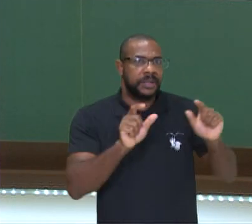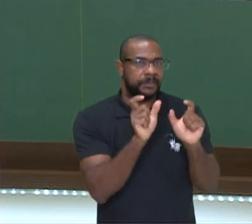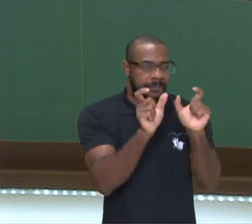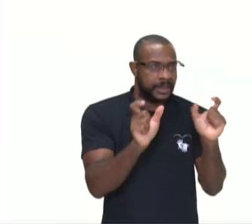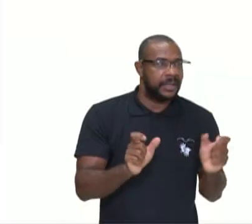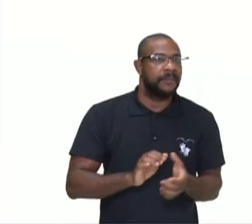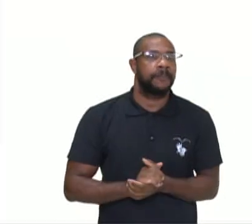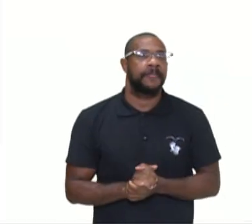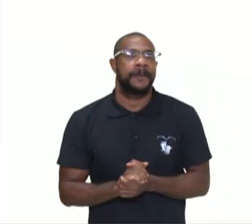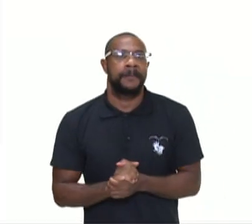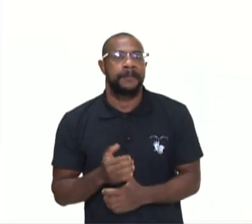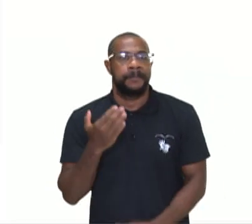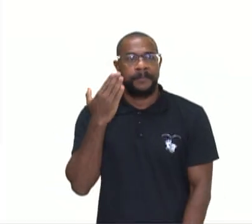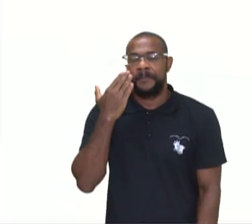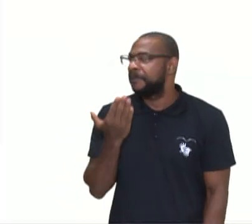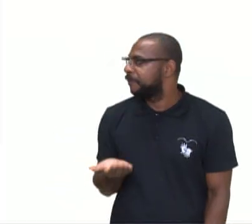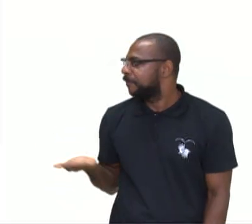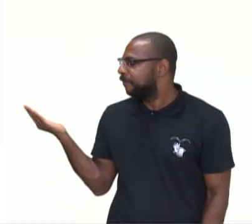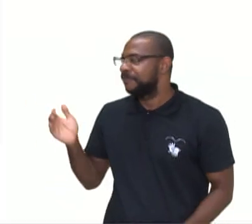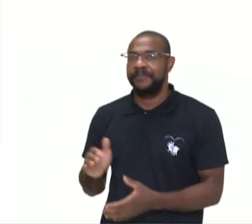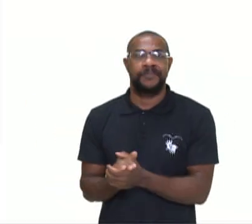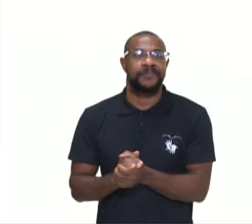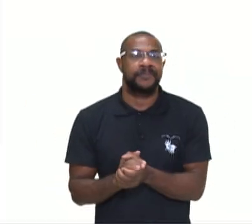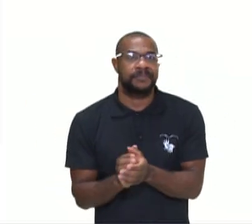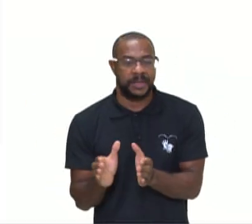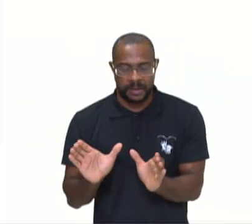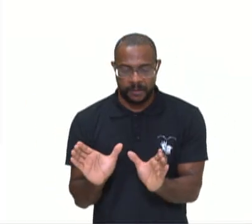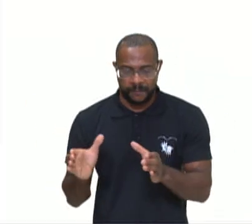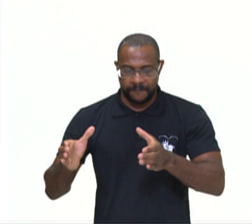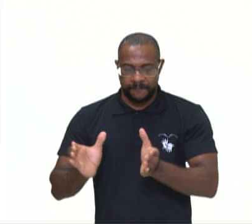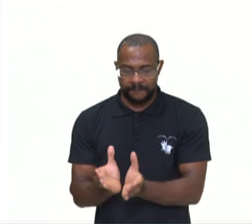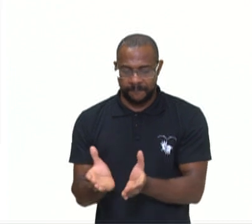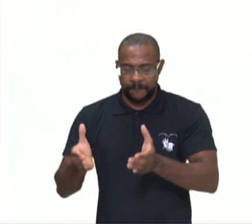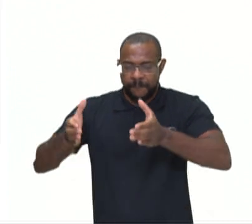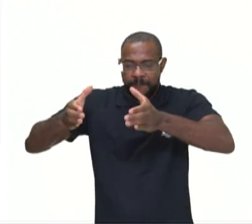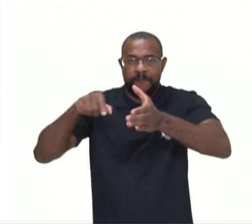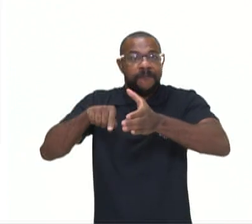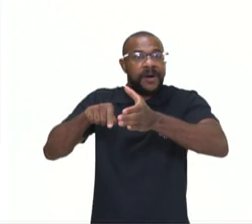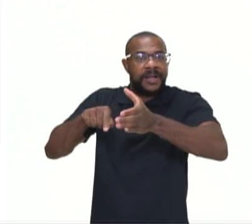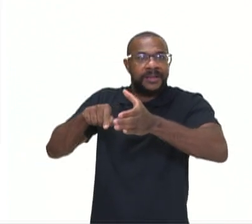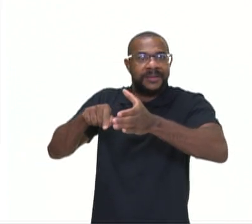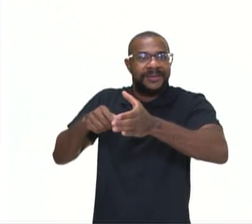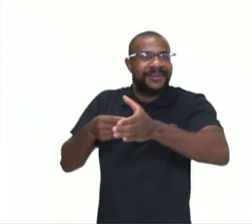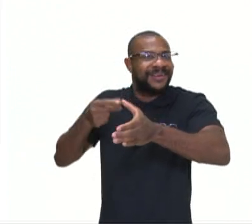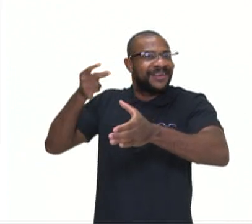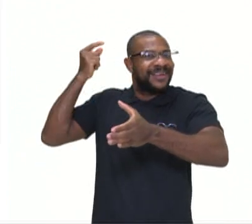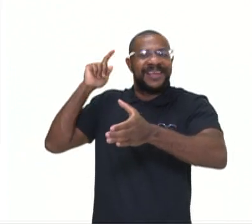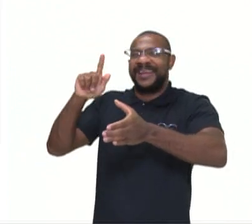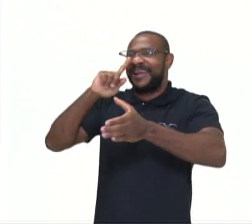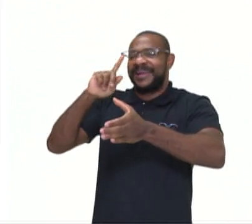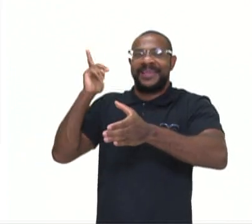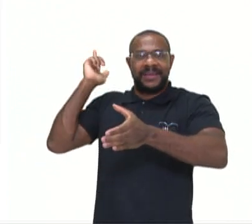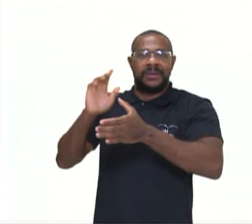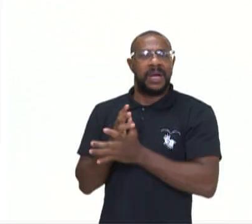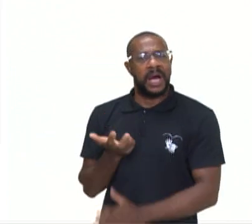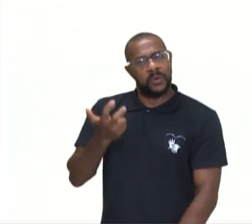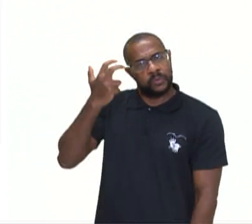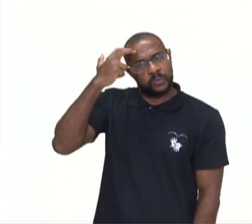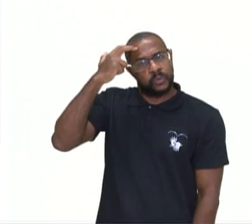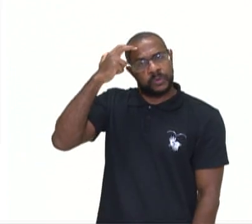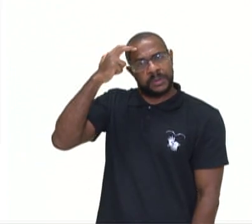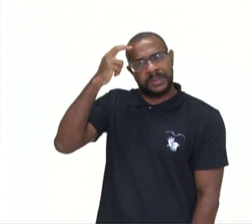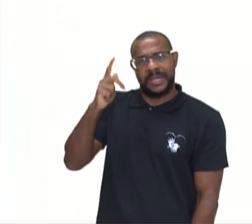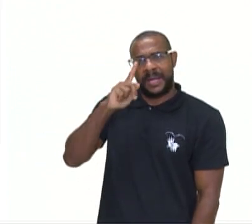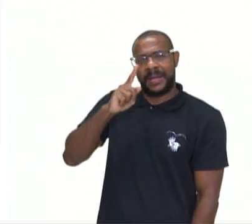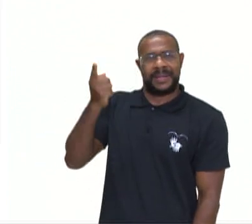Aqui a gente colocou uma imagem de um vaso grego, para você lembrar, então, que a cultura grega influenciou